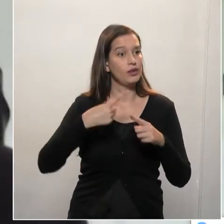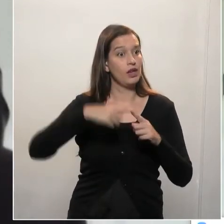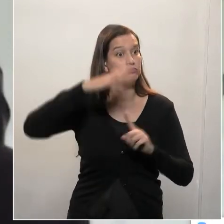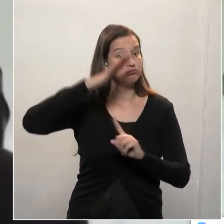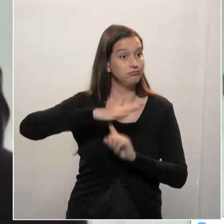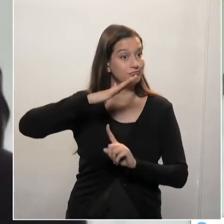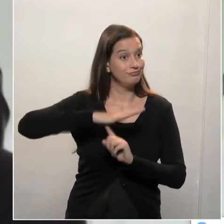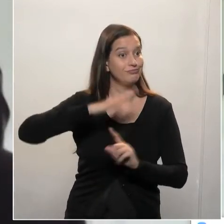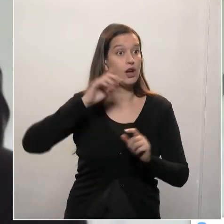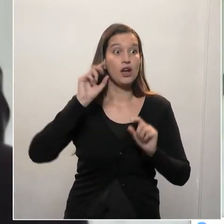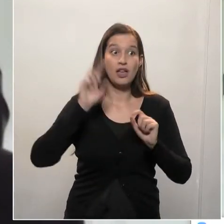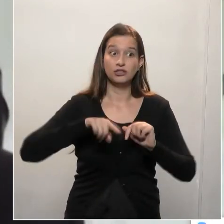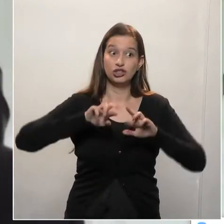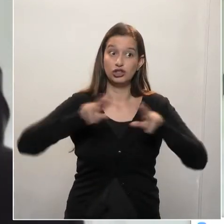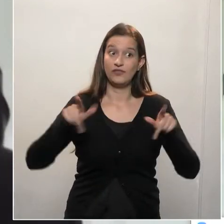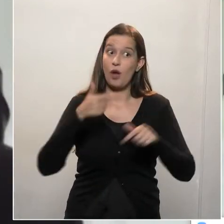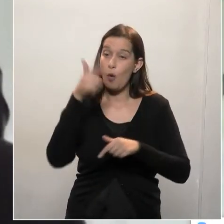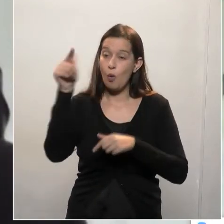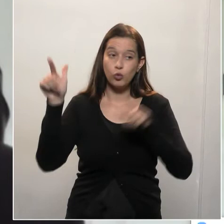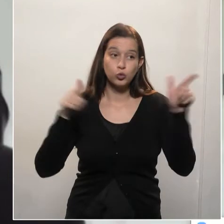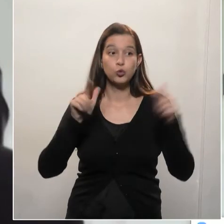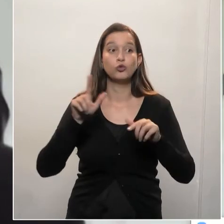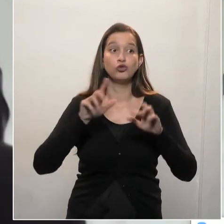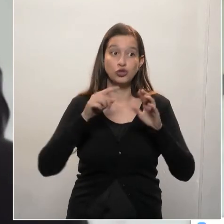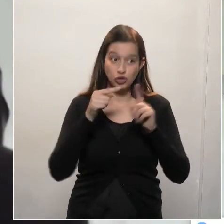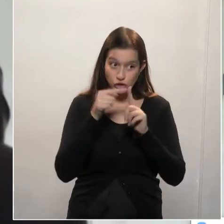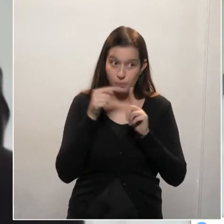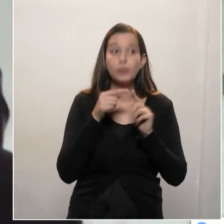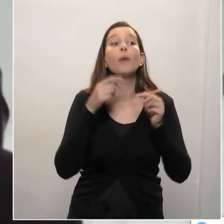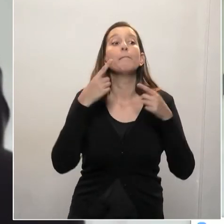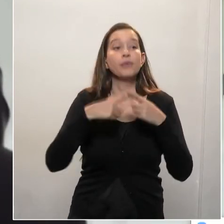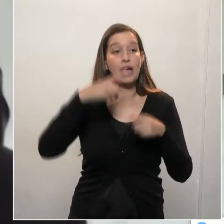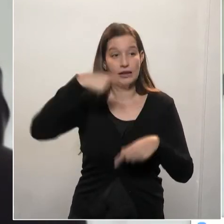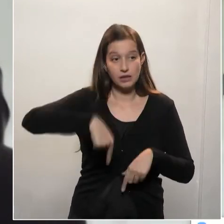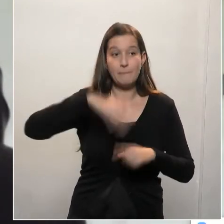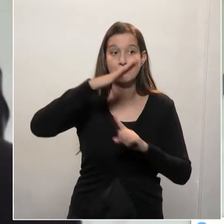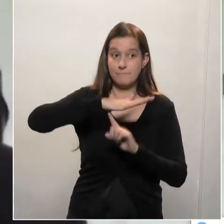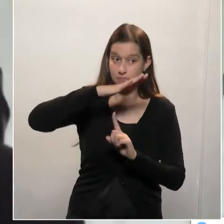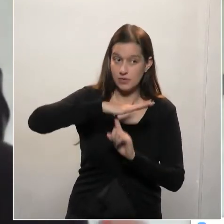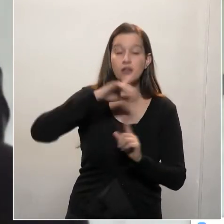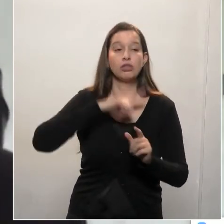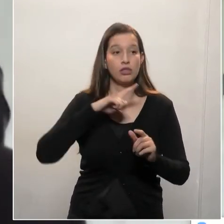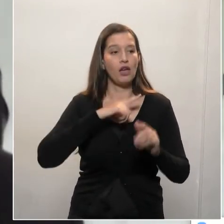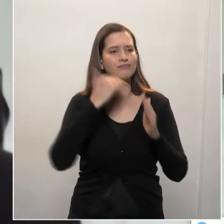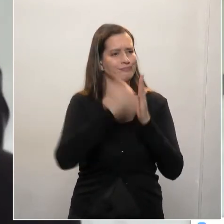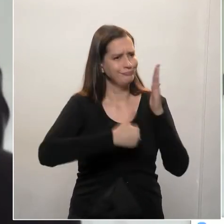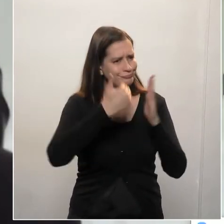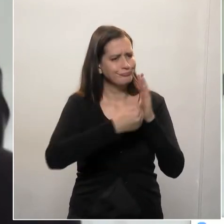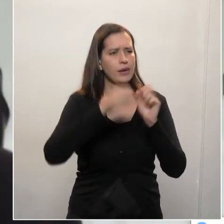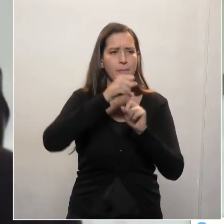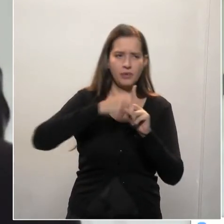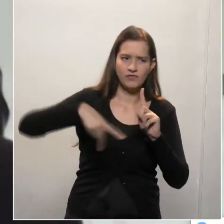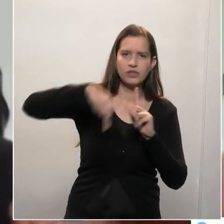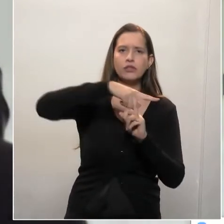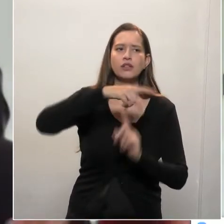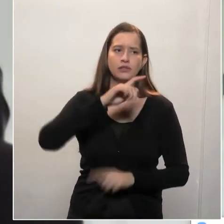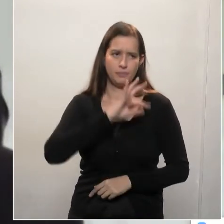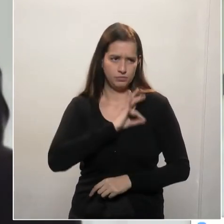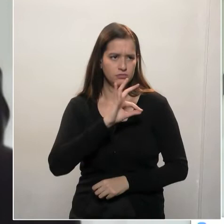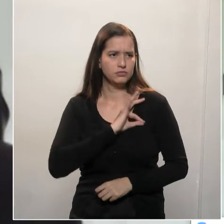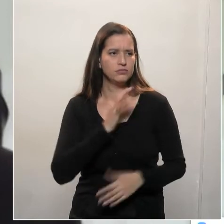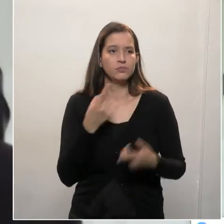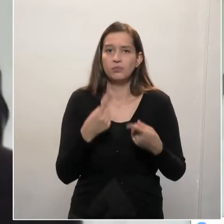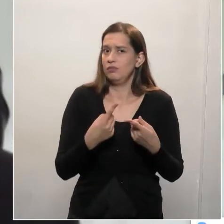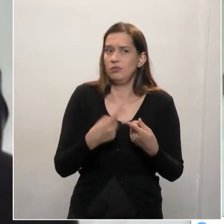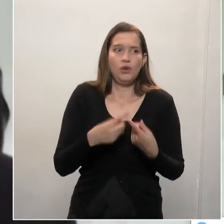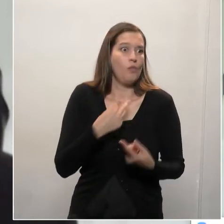militares sempre pagaram previdência, assim como se pagou o servidor civil. Ele não pode ser penalizado. Ele não deve